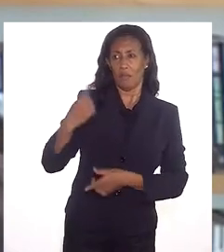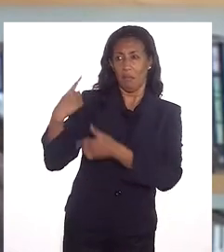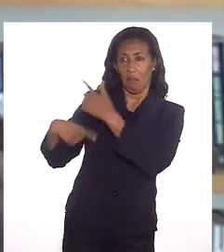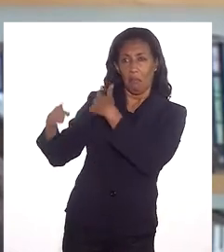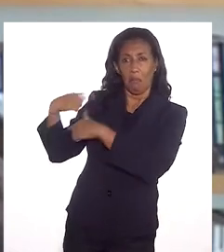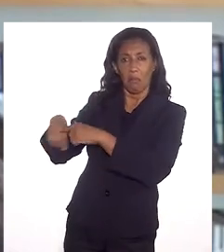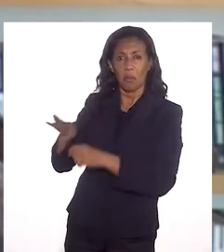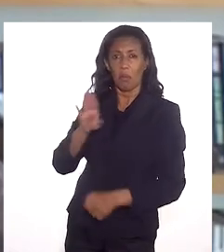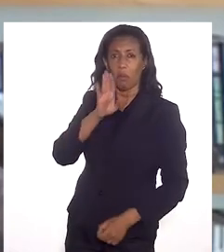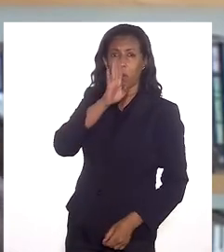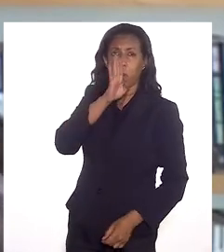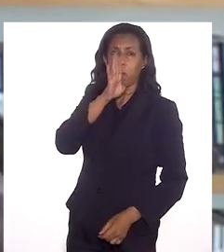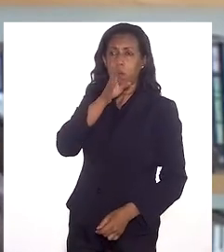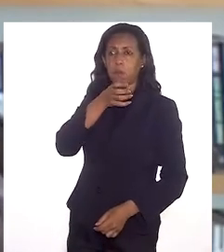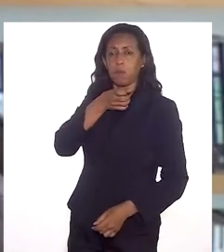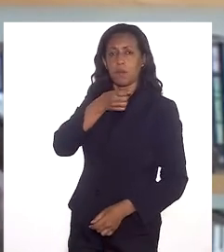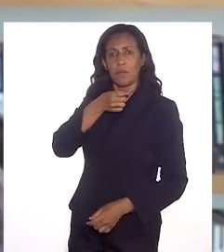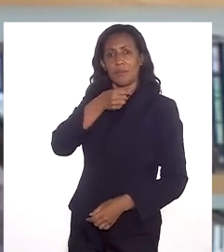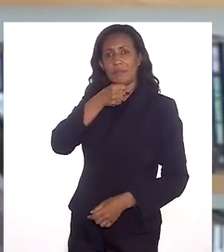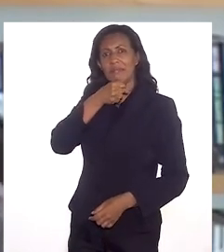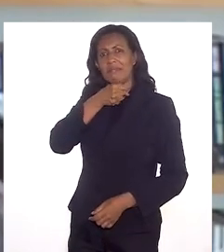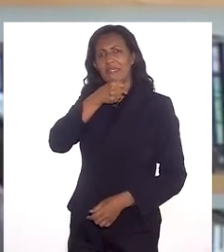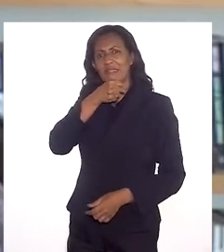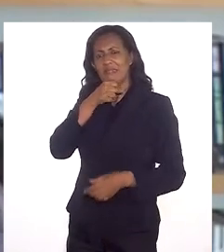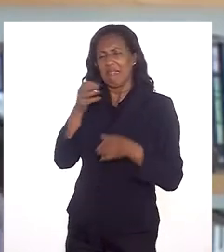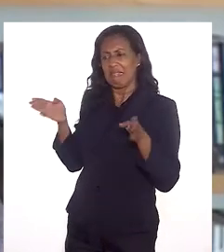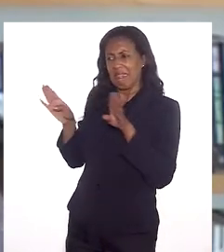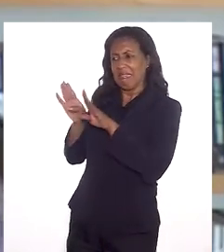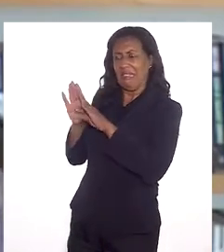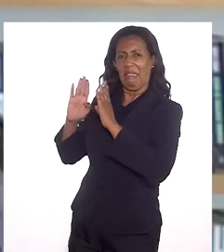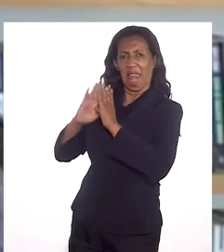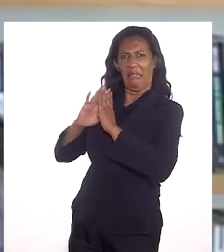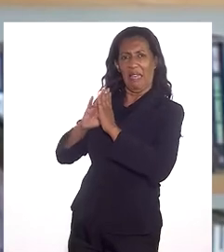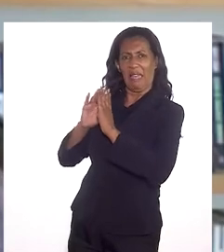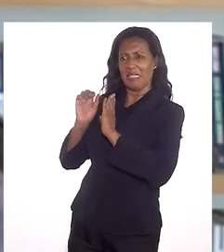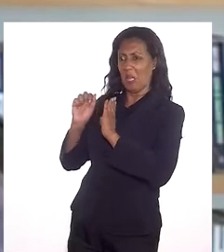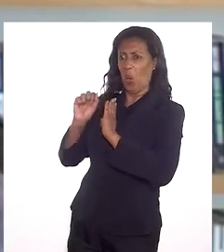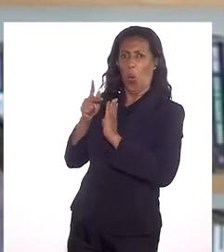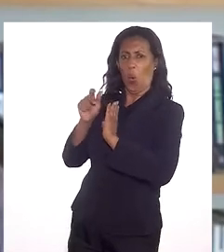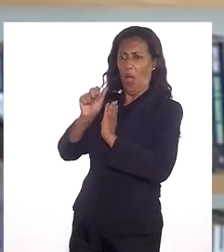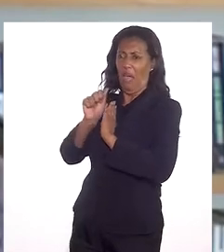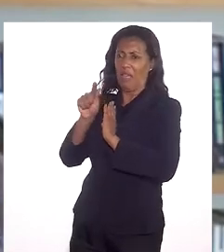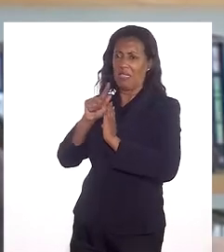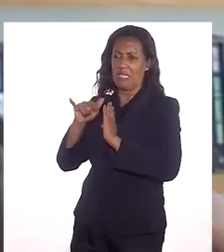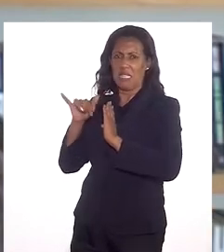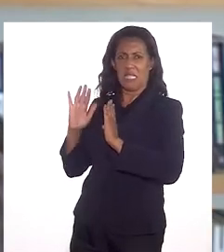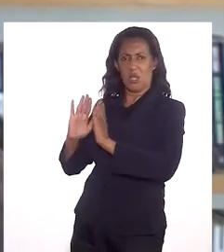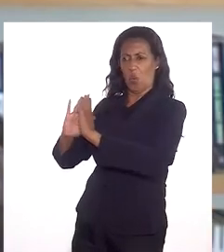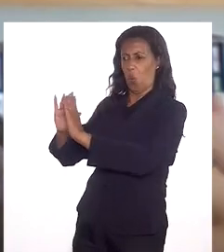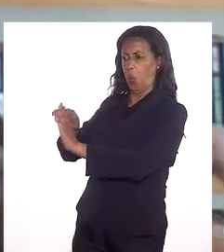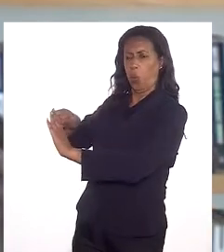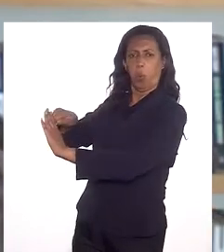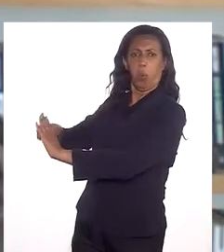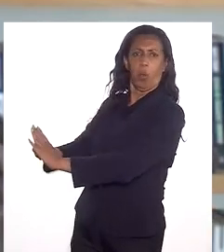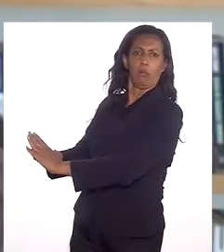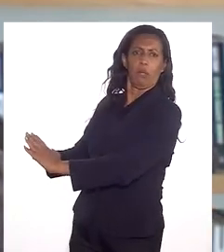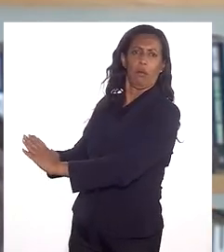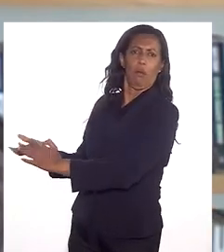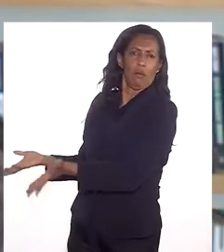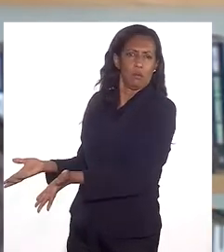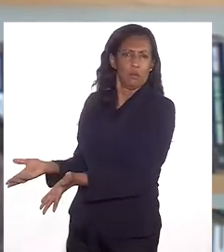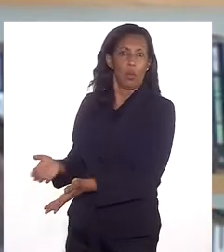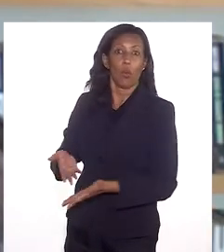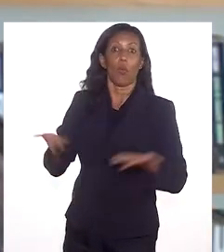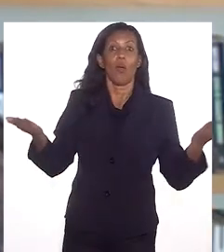conviver com aquela velhice silenciada, trancada em casa ou trancada nos asilos. Quanto maior o tom